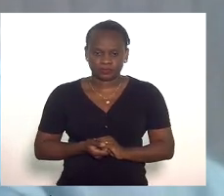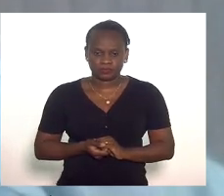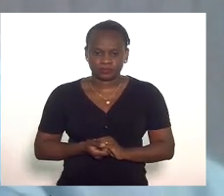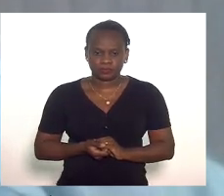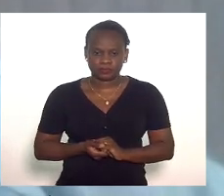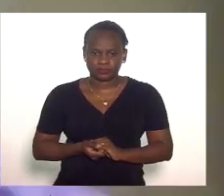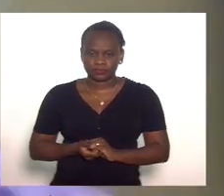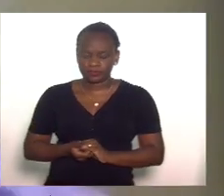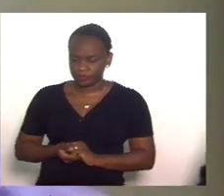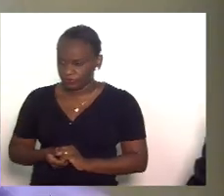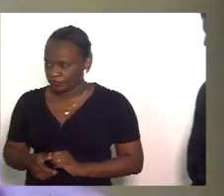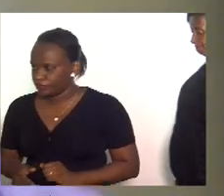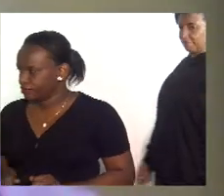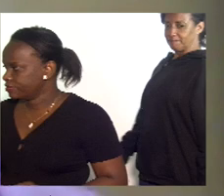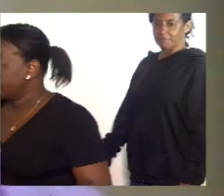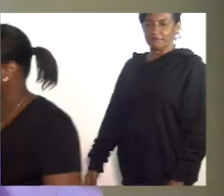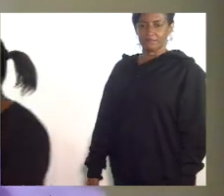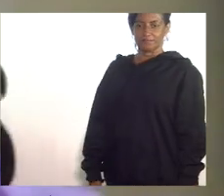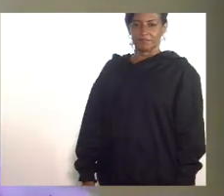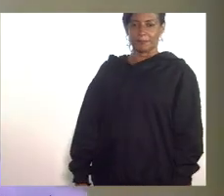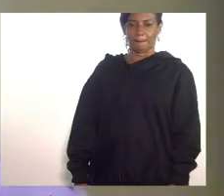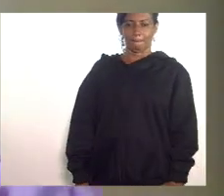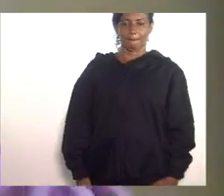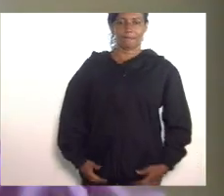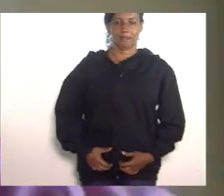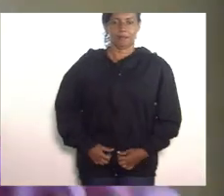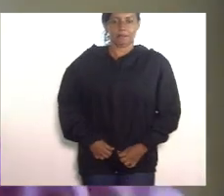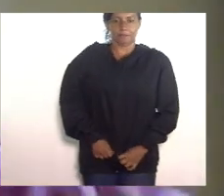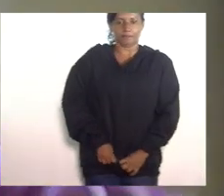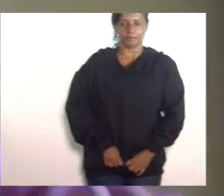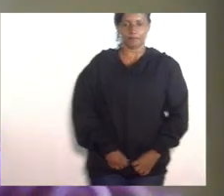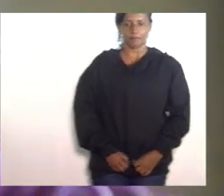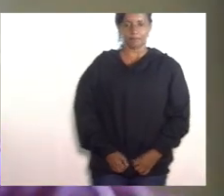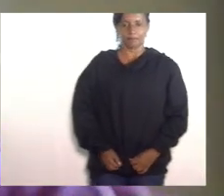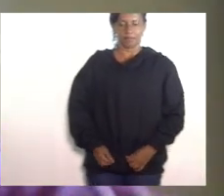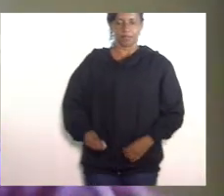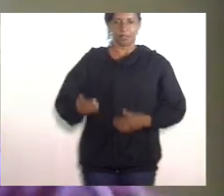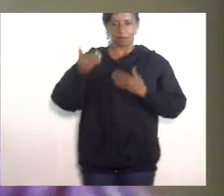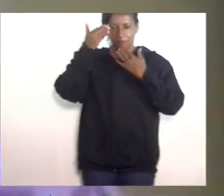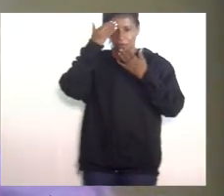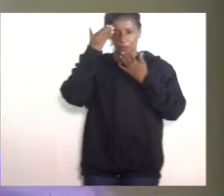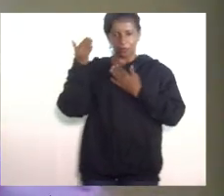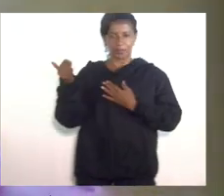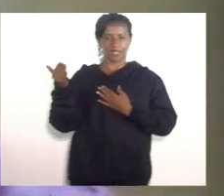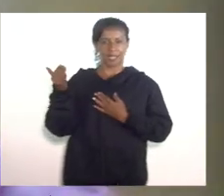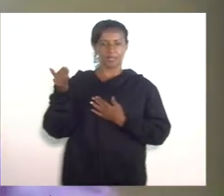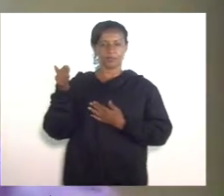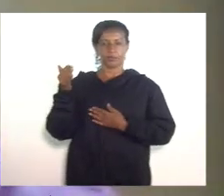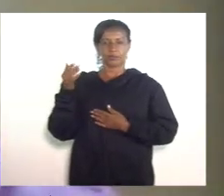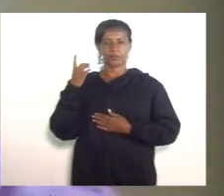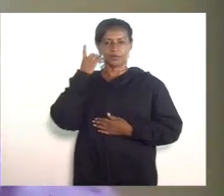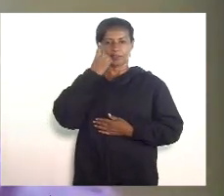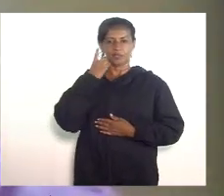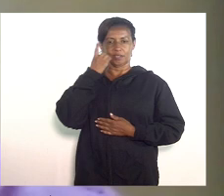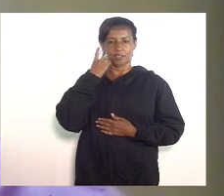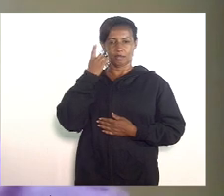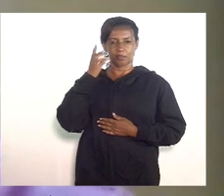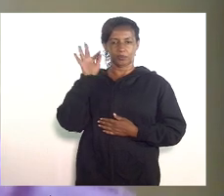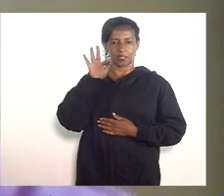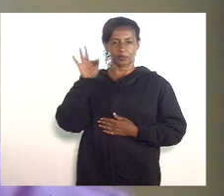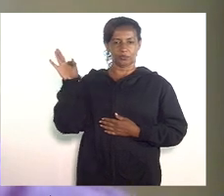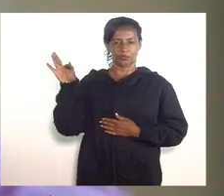obrigado deputado Felipe Peixoto por sua manifestação tem a palavra agora por ordem de inscrição